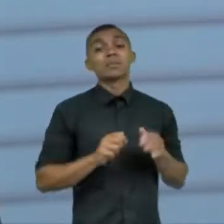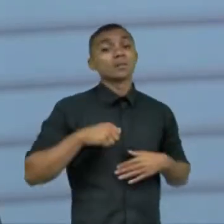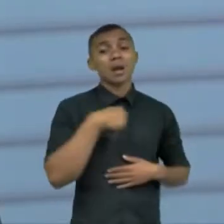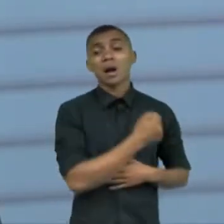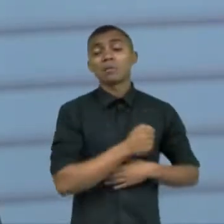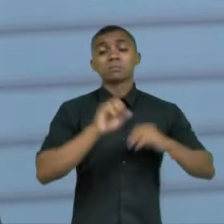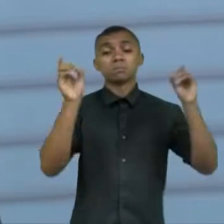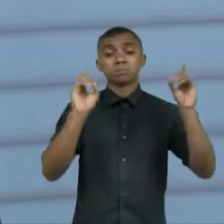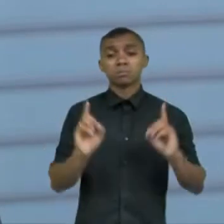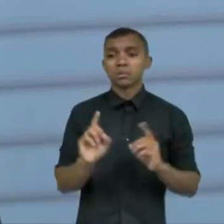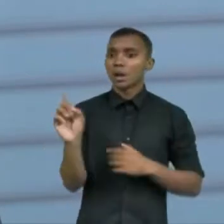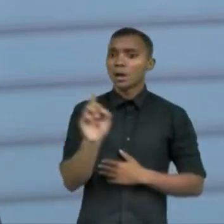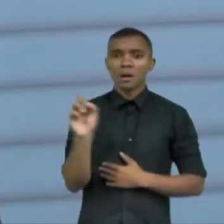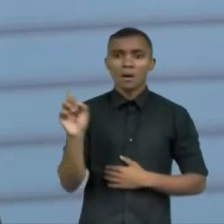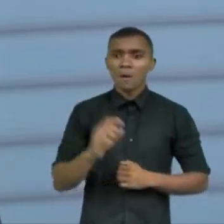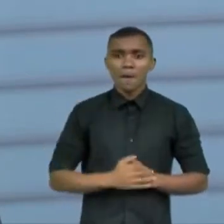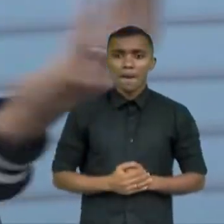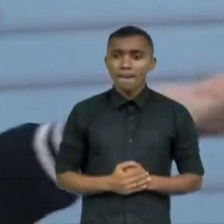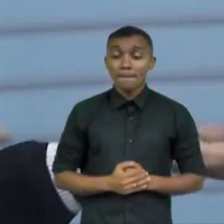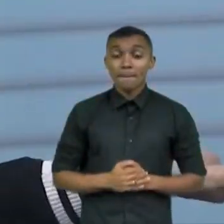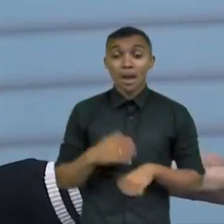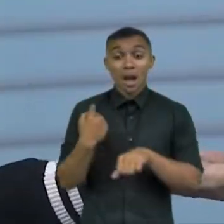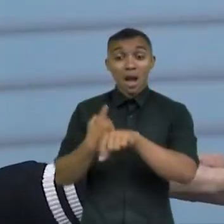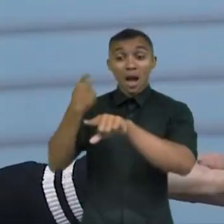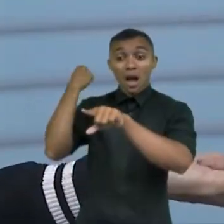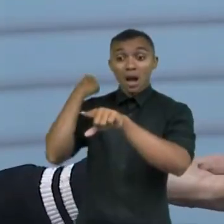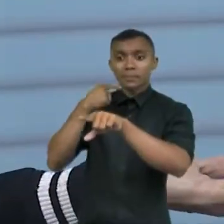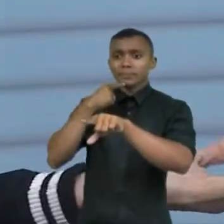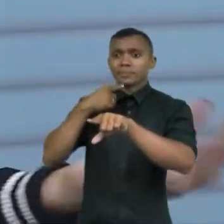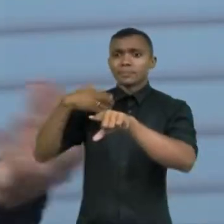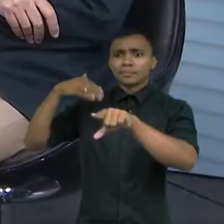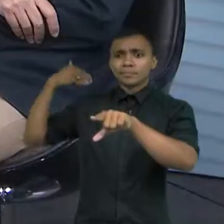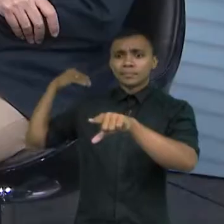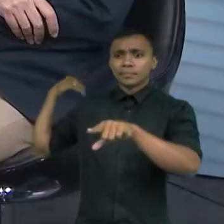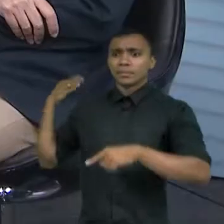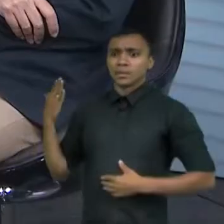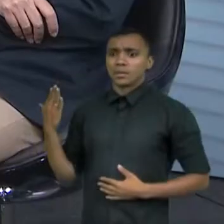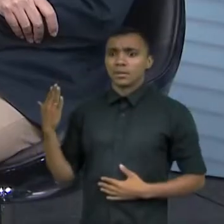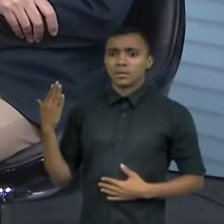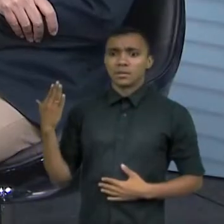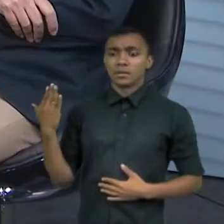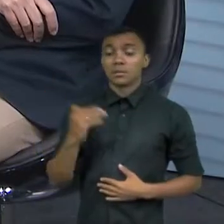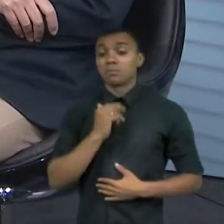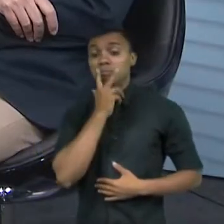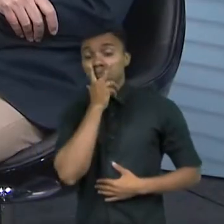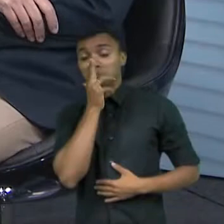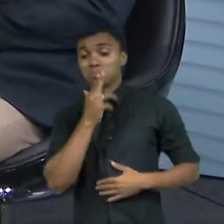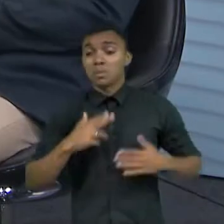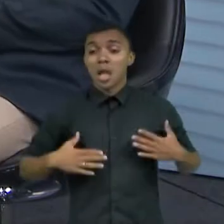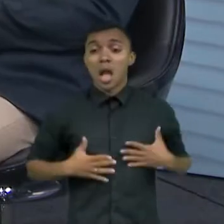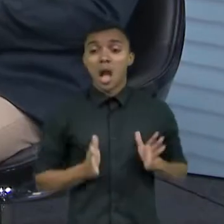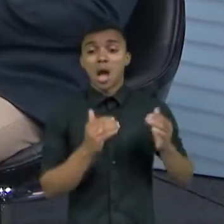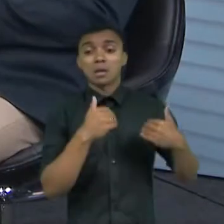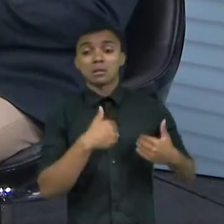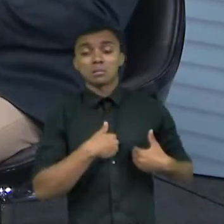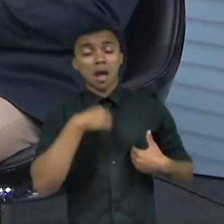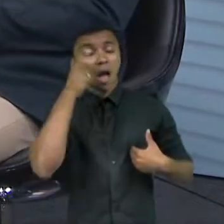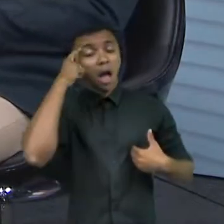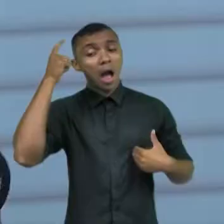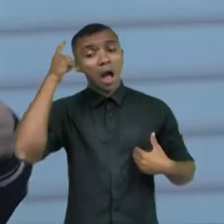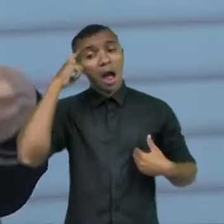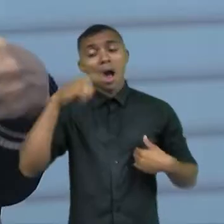era como se fosse mesmo em 2012 quer dizer recentíssimo era como se fosse era considerado uma